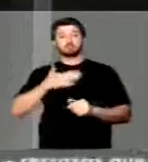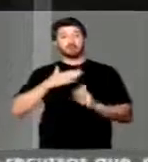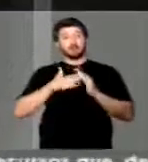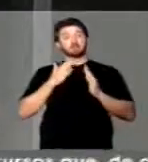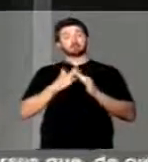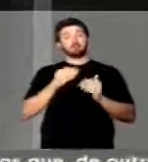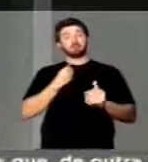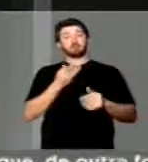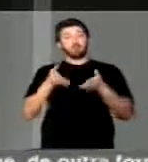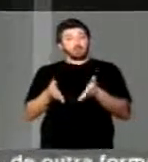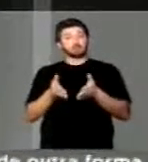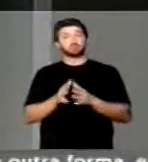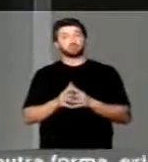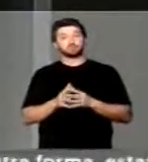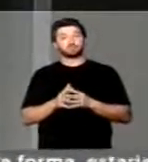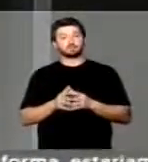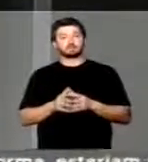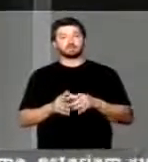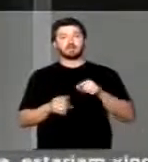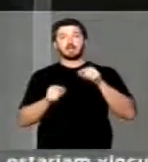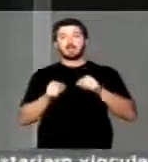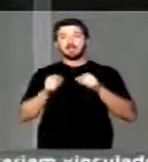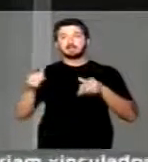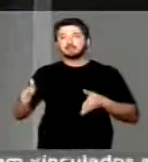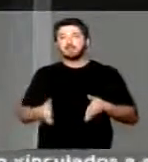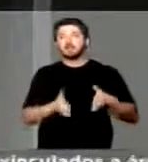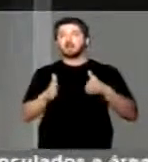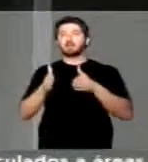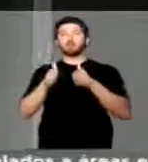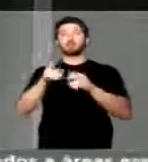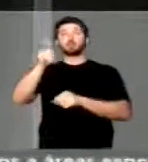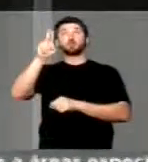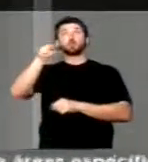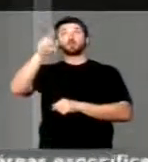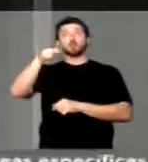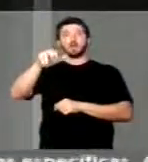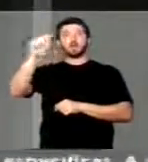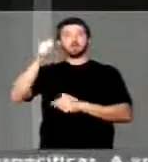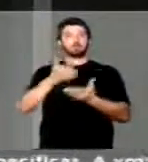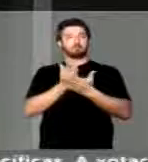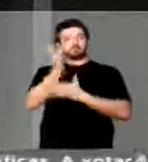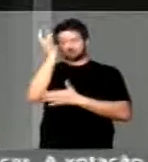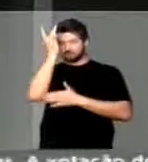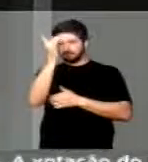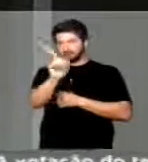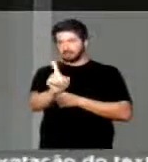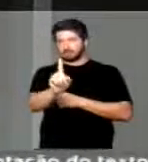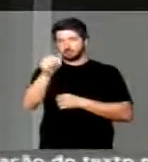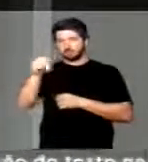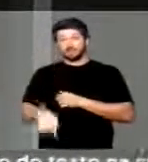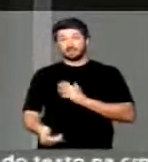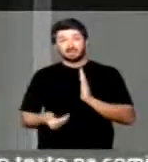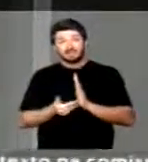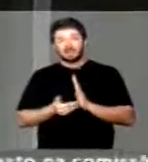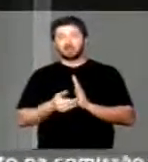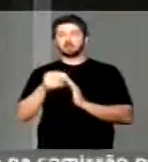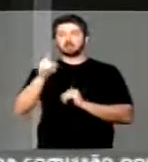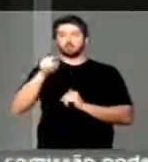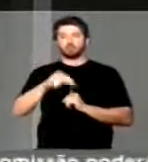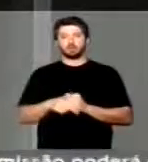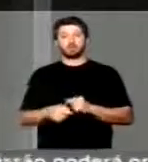Casa Minha Vida. Agora, esse caminho jamais passará facilmente por esta casa,